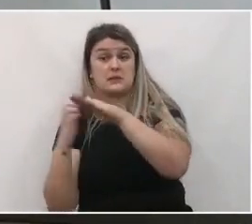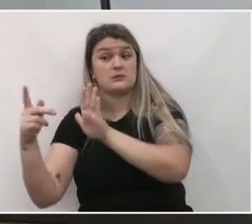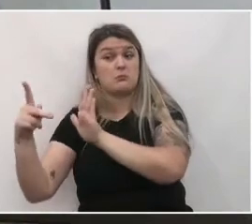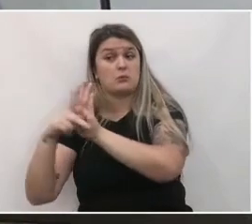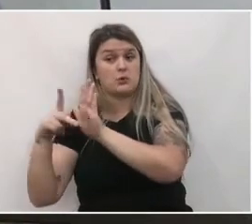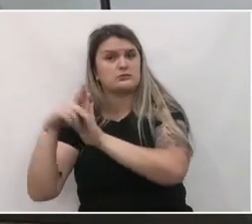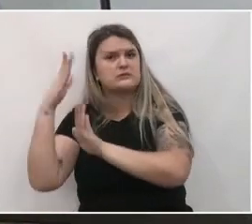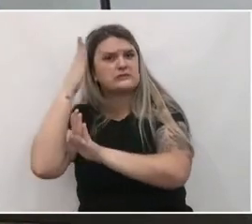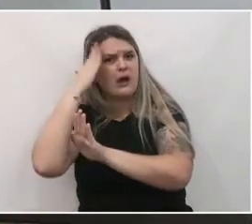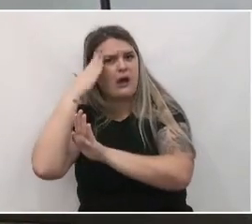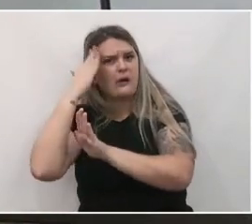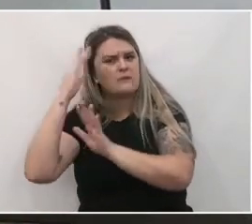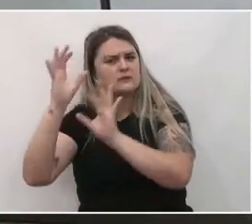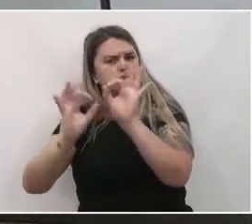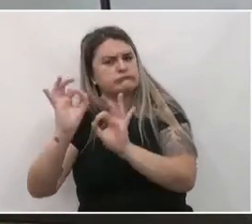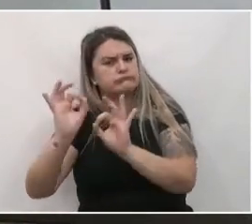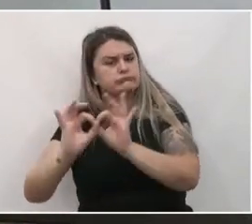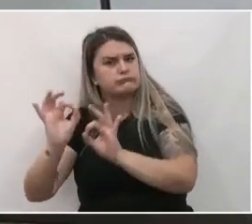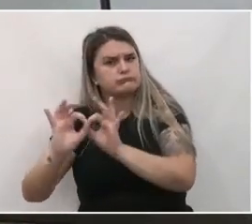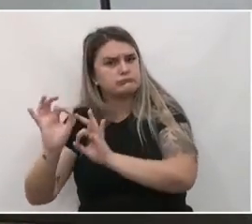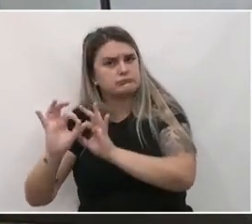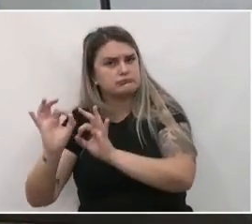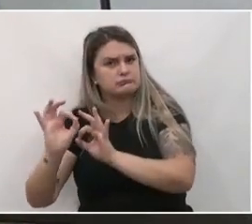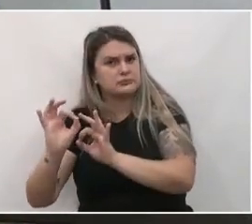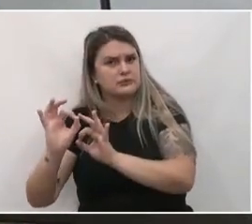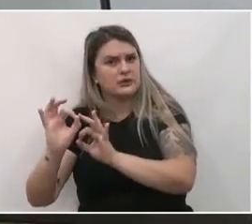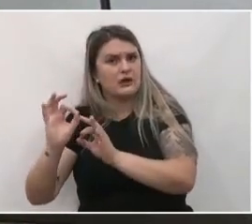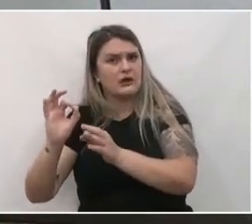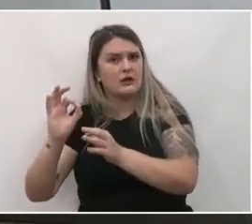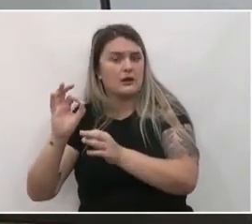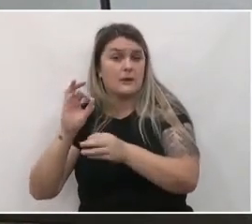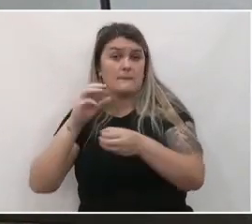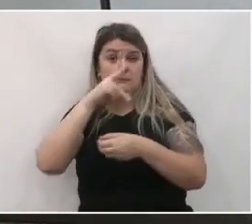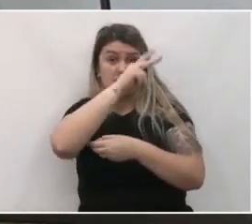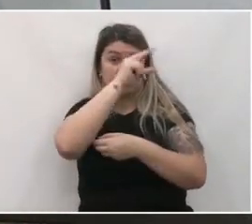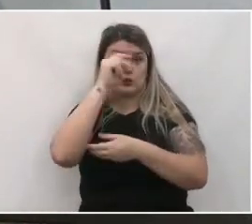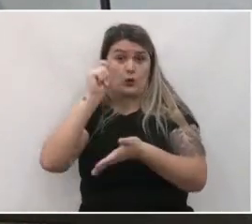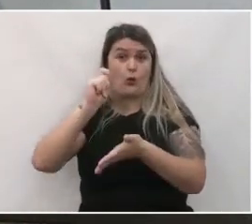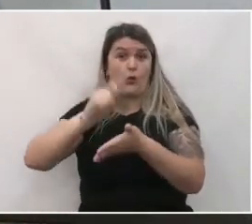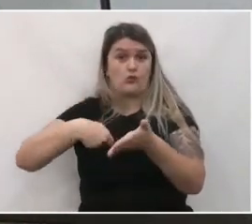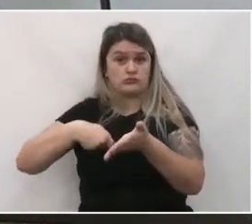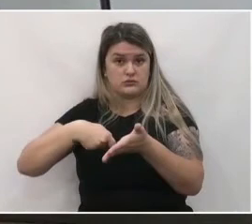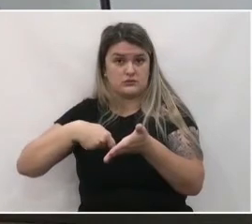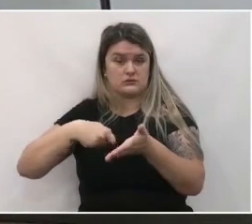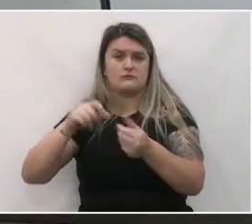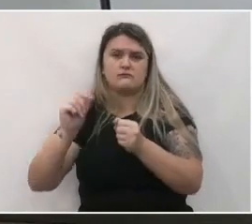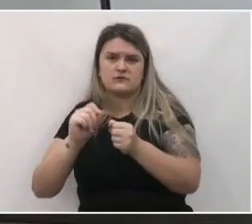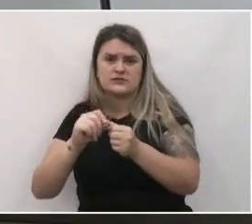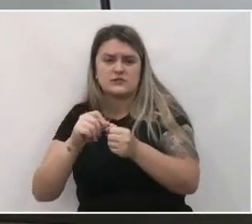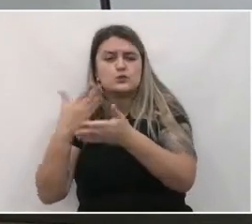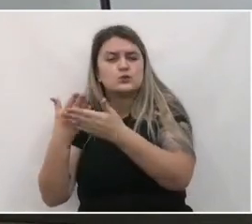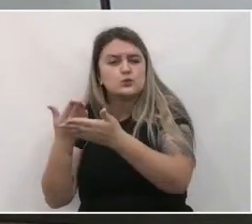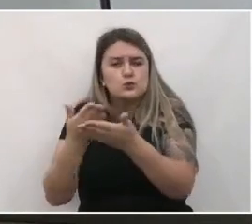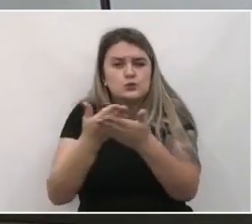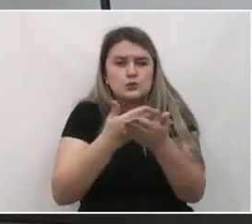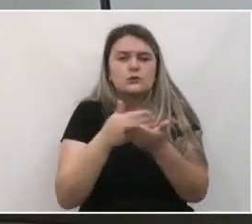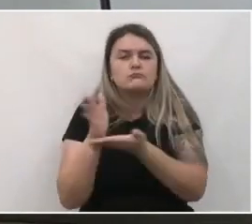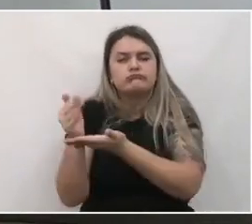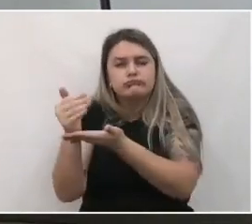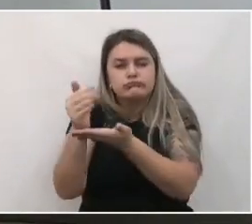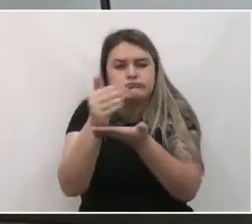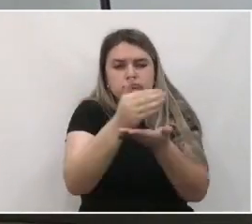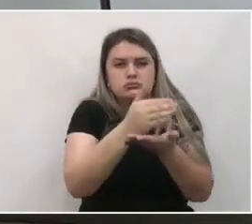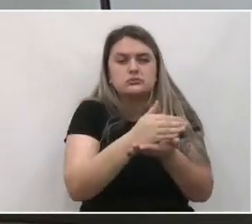especializada na elaboração de planos diretores que foi contratada pelo município para realizar os estudos e